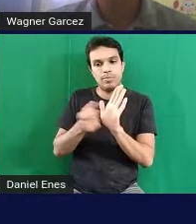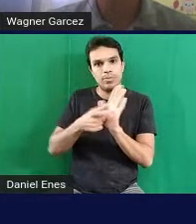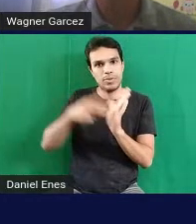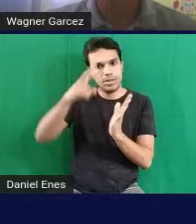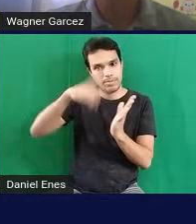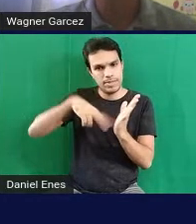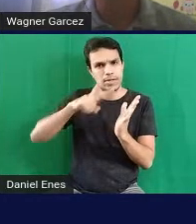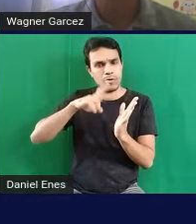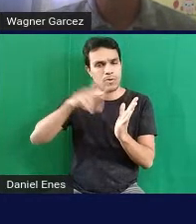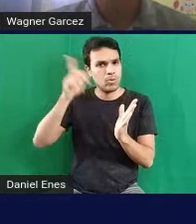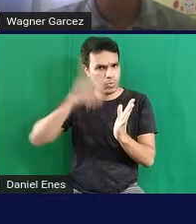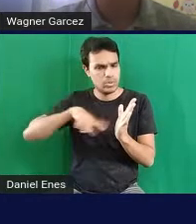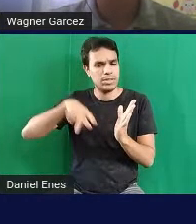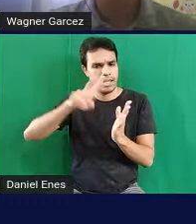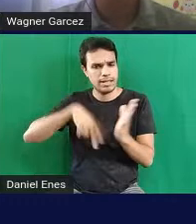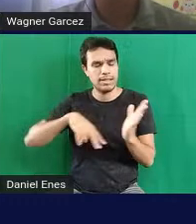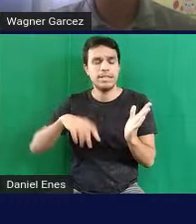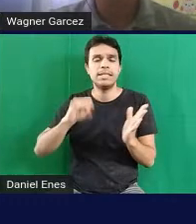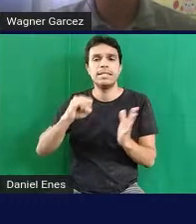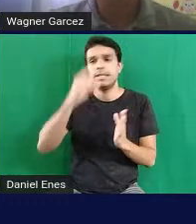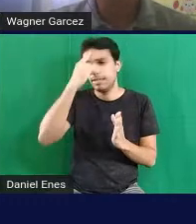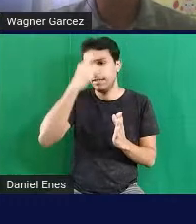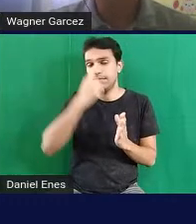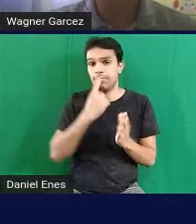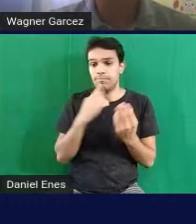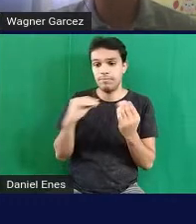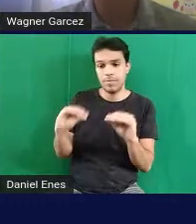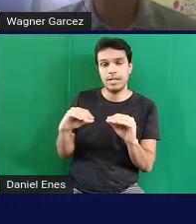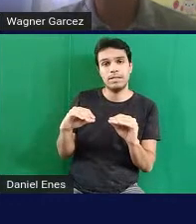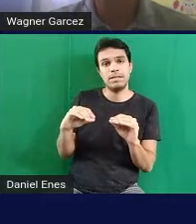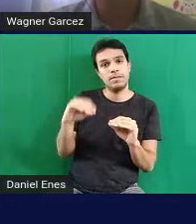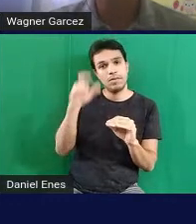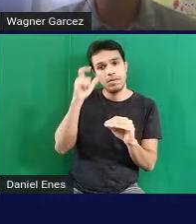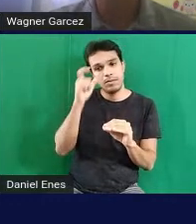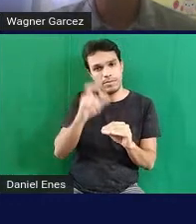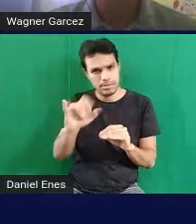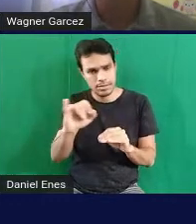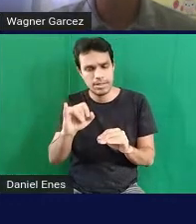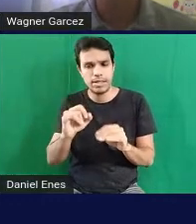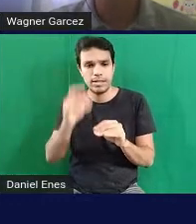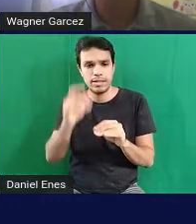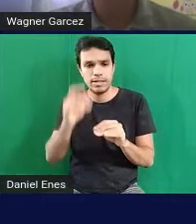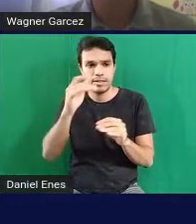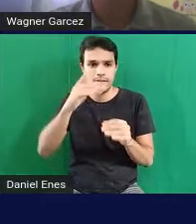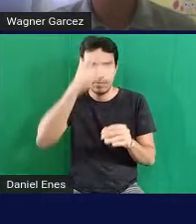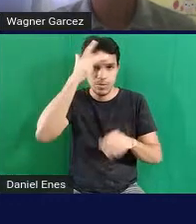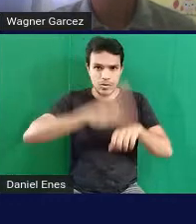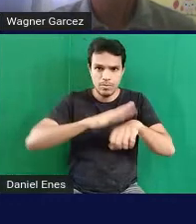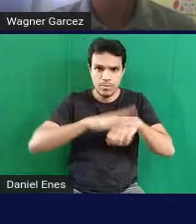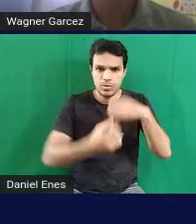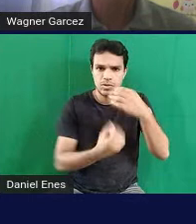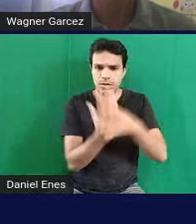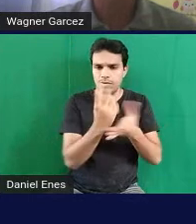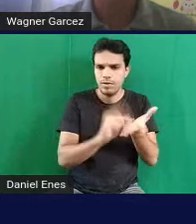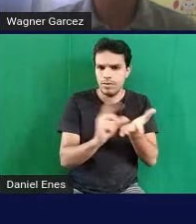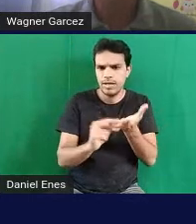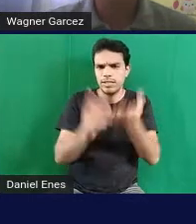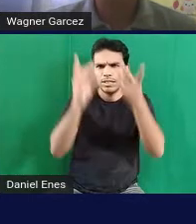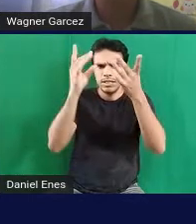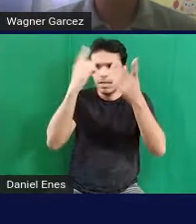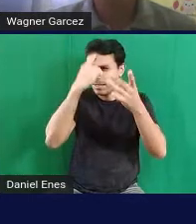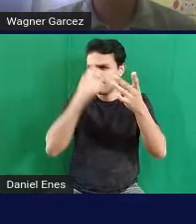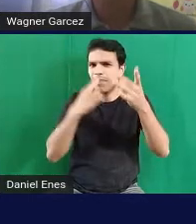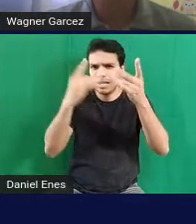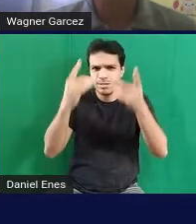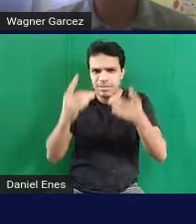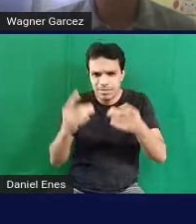Mas se tiver imagem, então talvez seja interessante a pessoa que construiu o artigo fazer a descrição da imagem. Mas isso aí